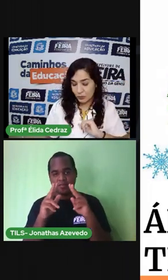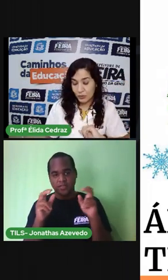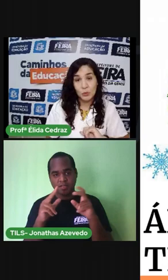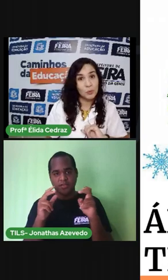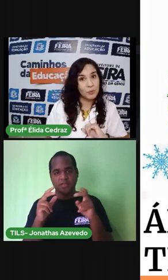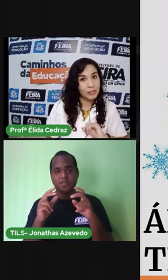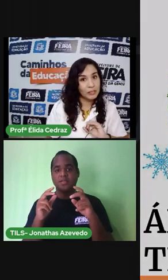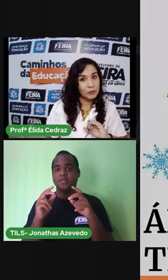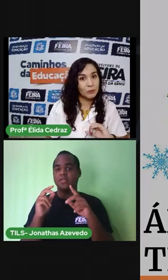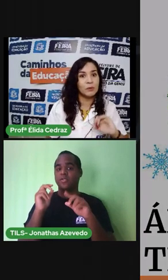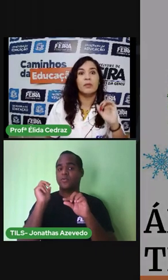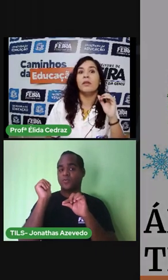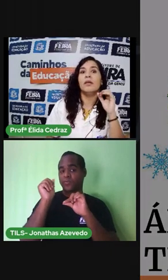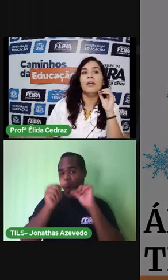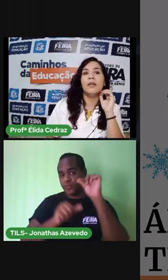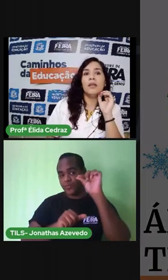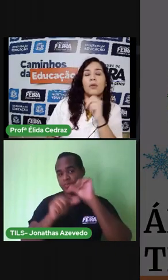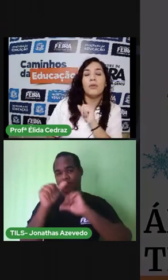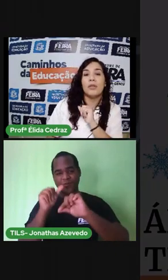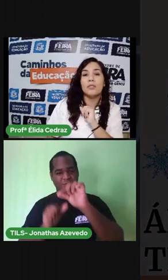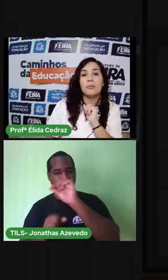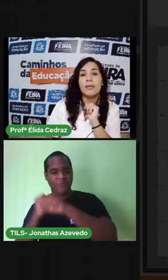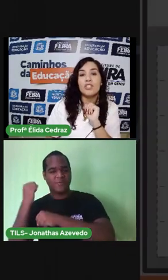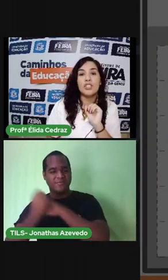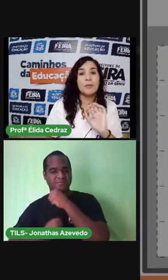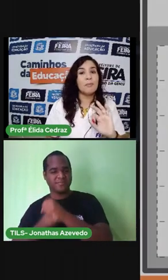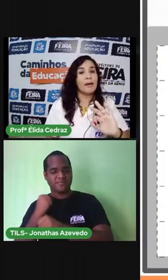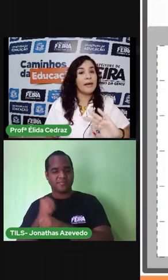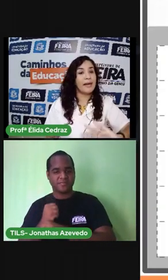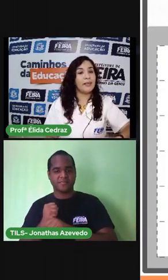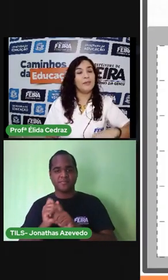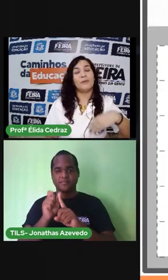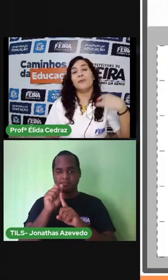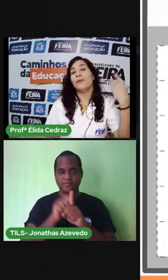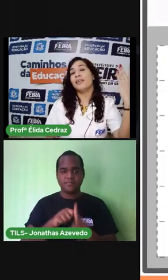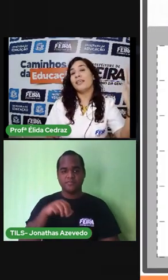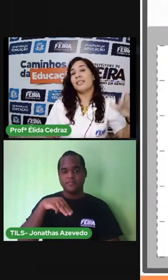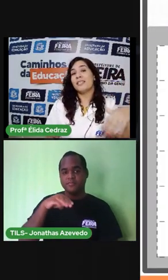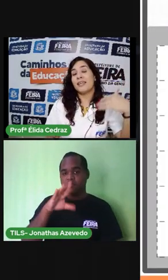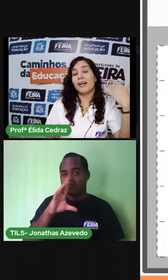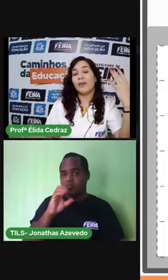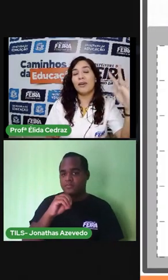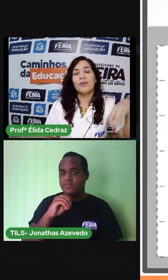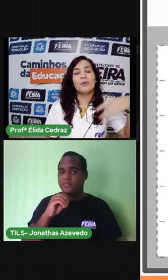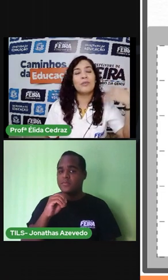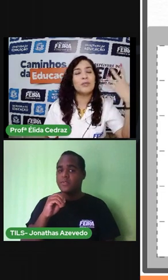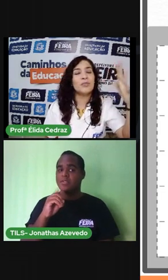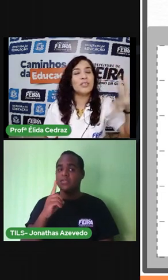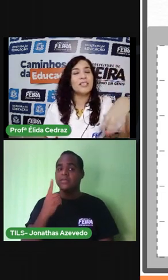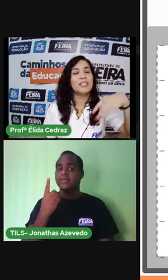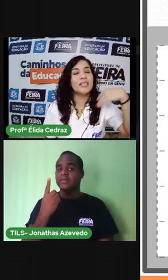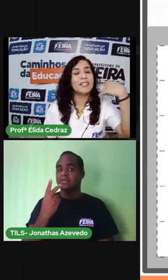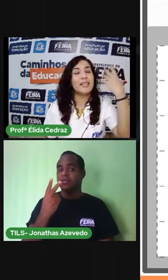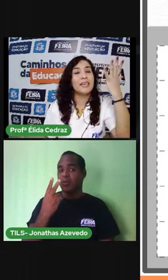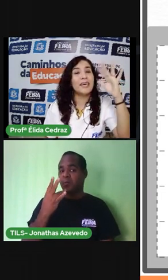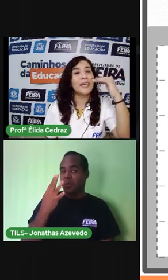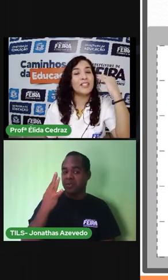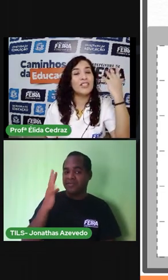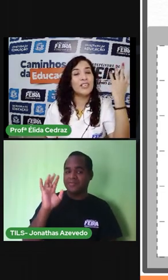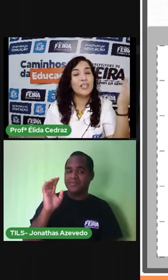estações do ano. O nosso mês de maio está com seus dias